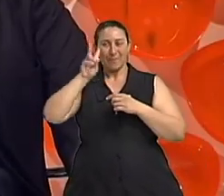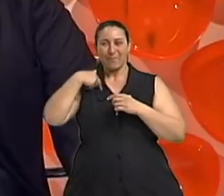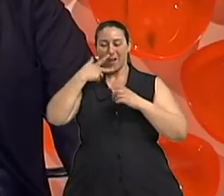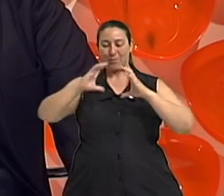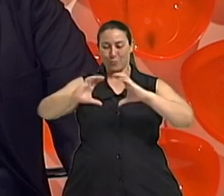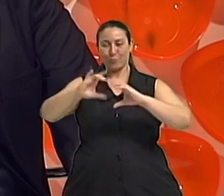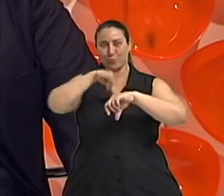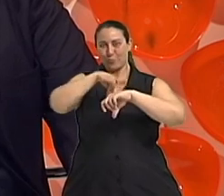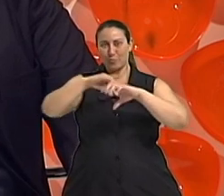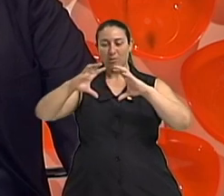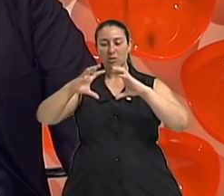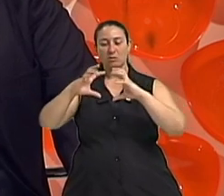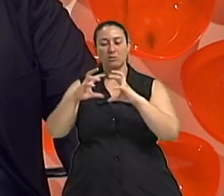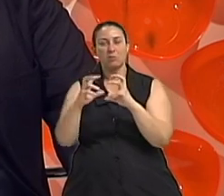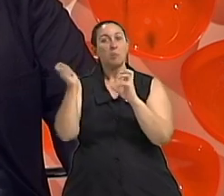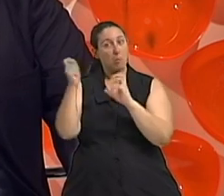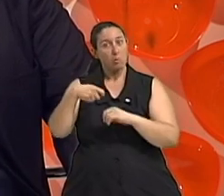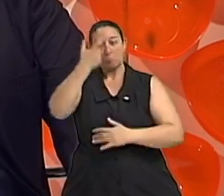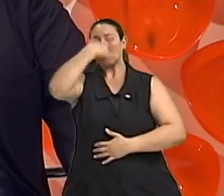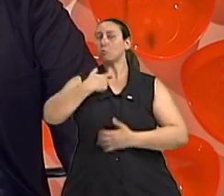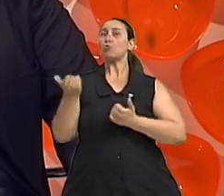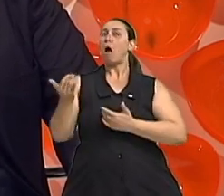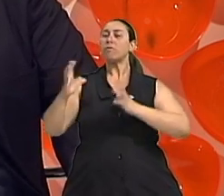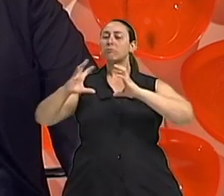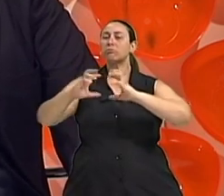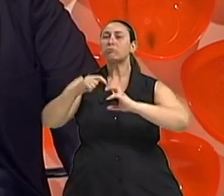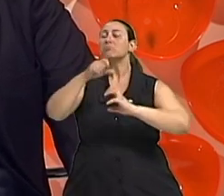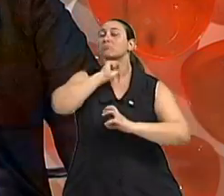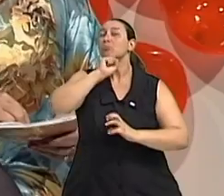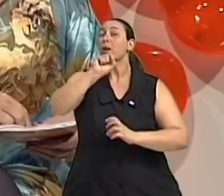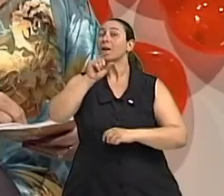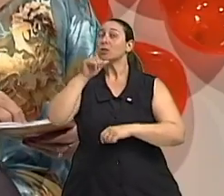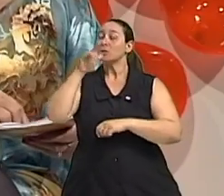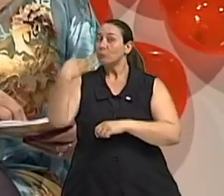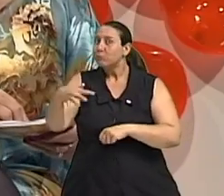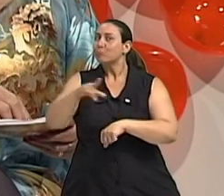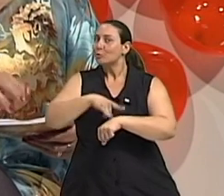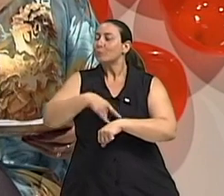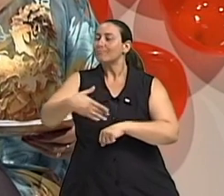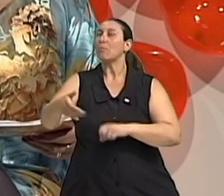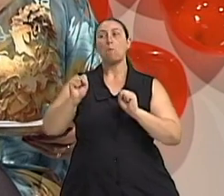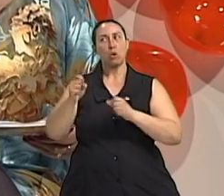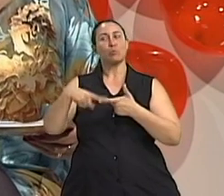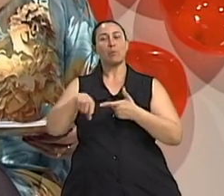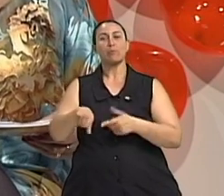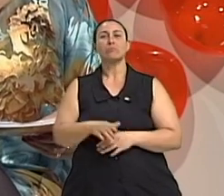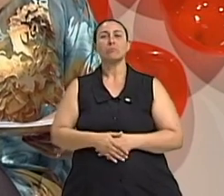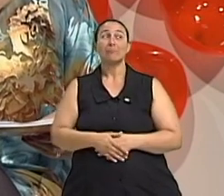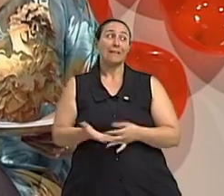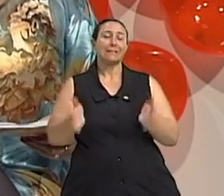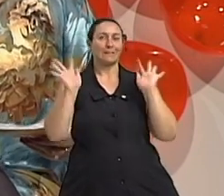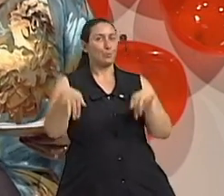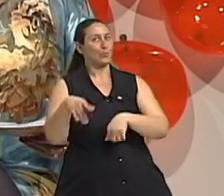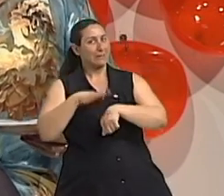urinária de repetição pode ser causa de envelhecimento precoce da bexiga claro bom nós terminamos o nosso tempo mas não quer dizer que a gente tenha esgotado